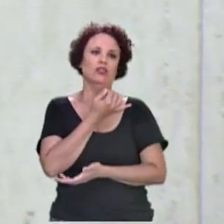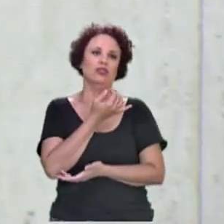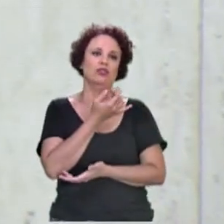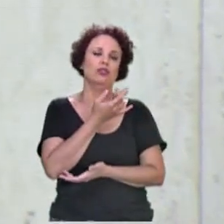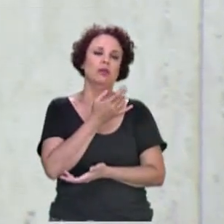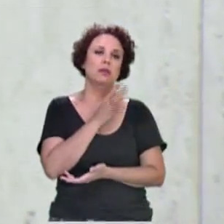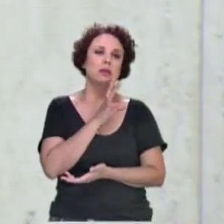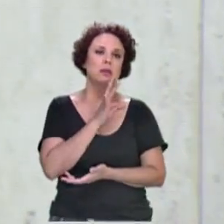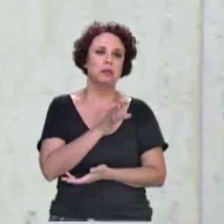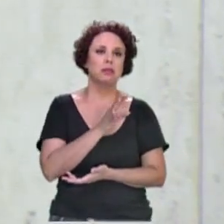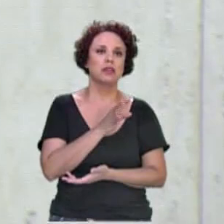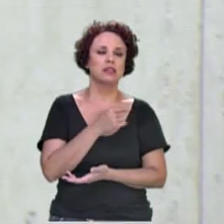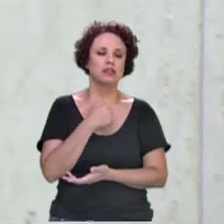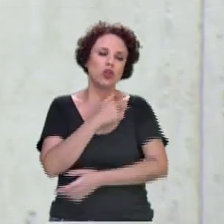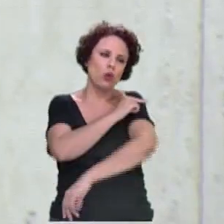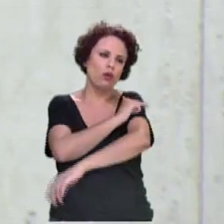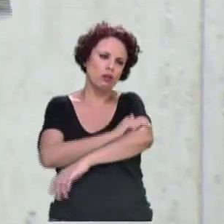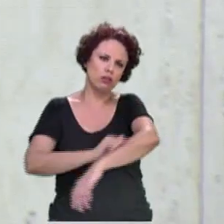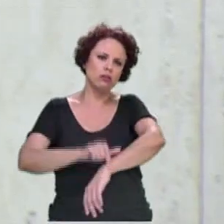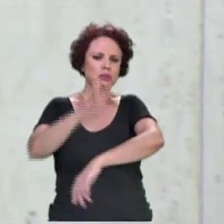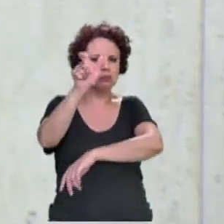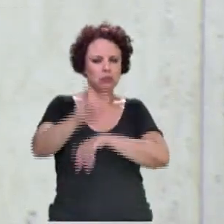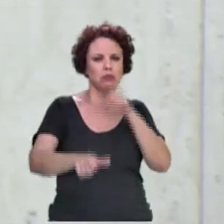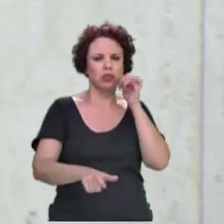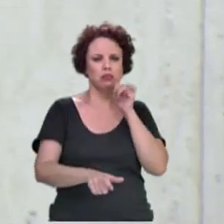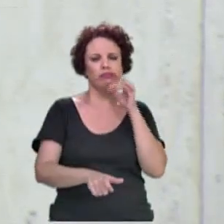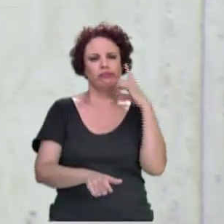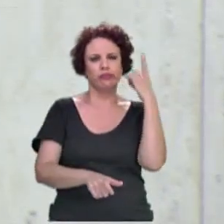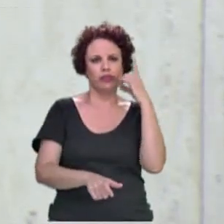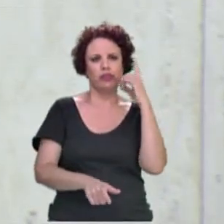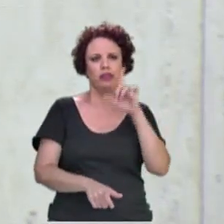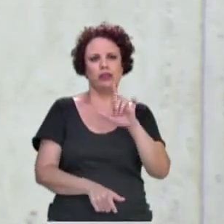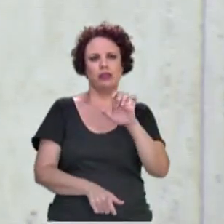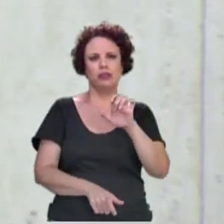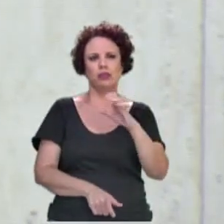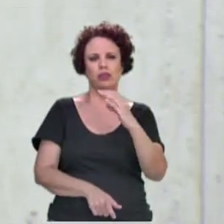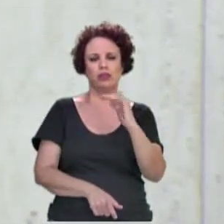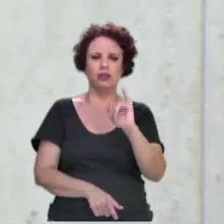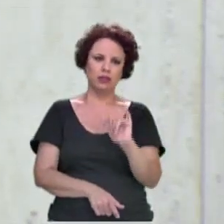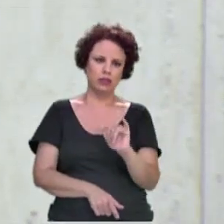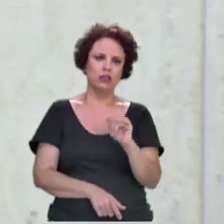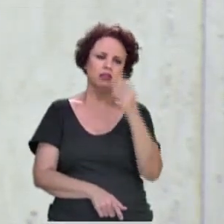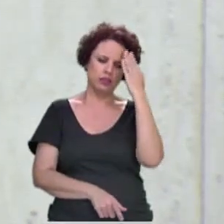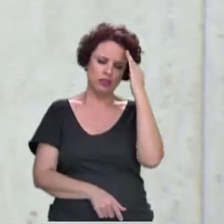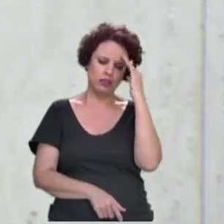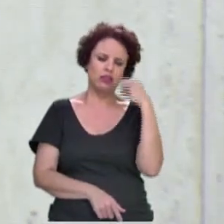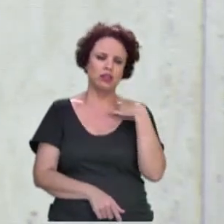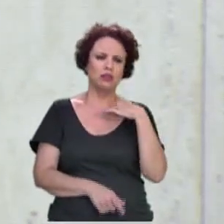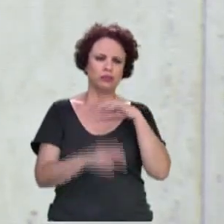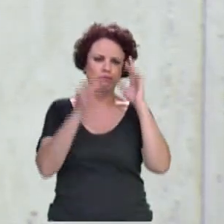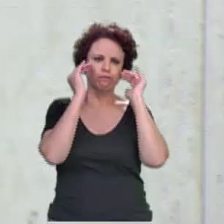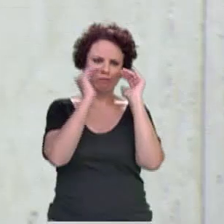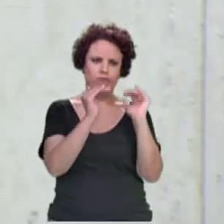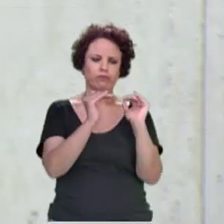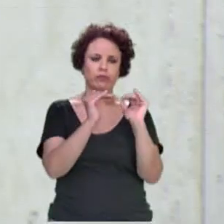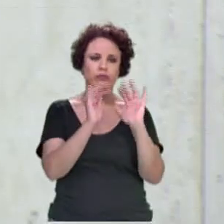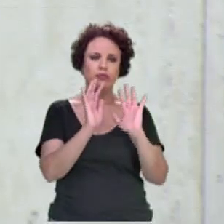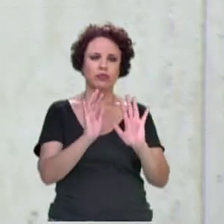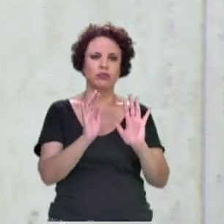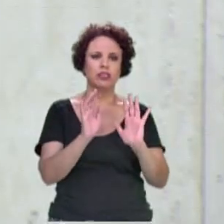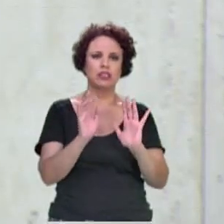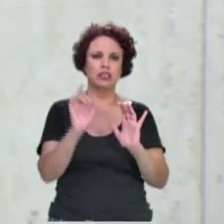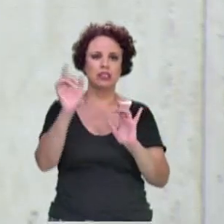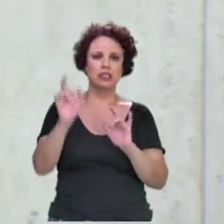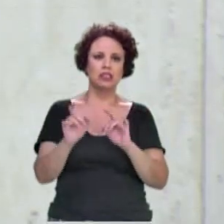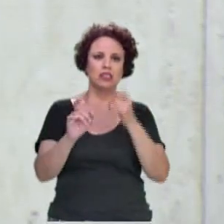que, com todo o respeito que eu tenho, a deputada Alessi Brandão, e ela sabe disso, não precisa nem dizer, né, Alessi, do respeito que nós temos recíproco. Eu não vejo aqui, porque a gente